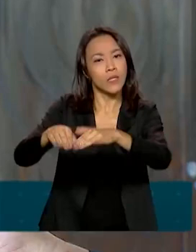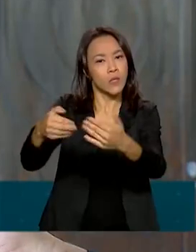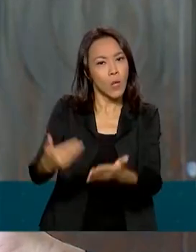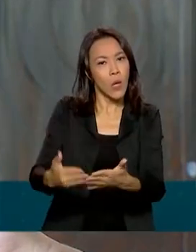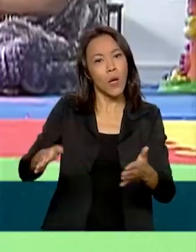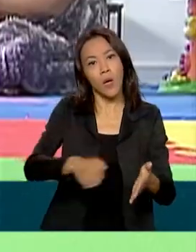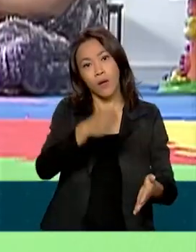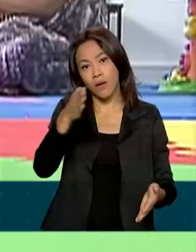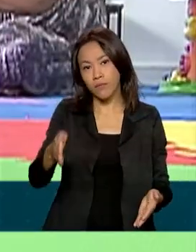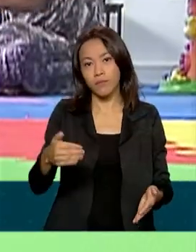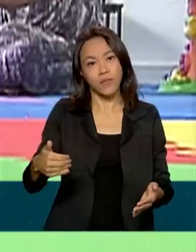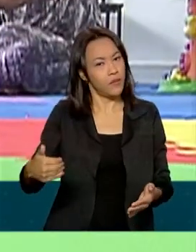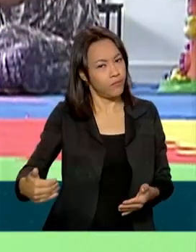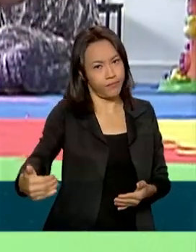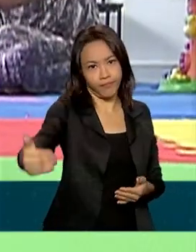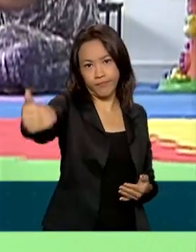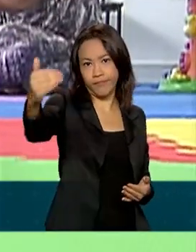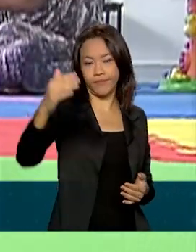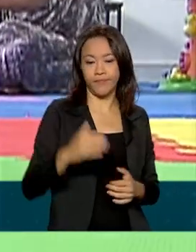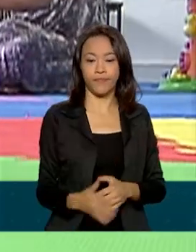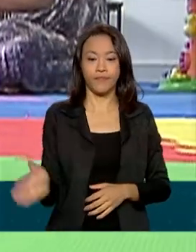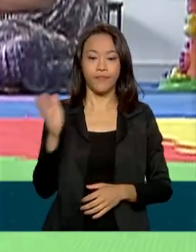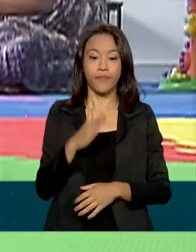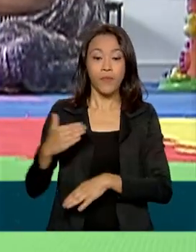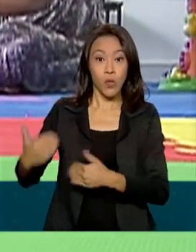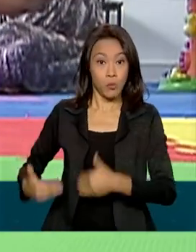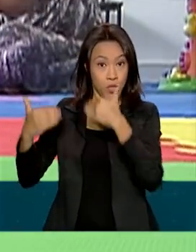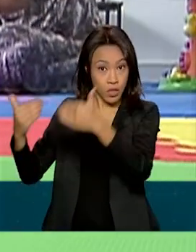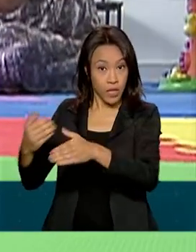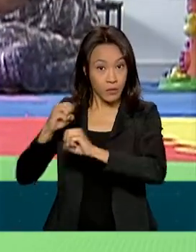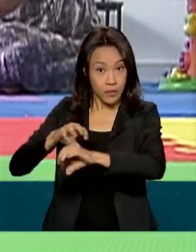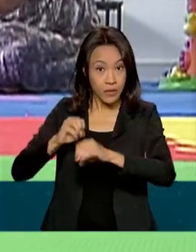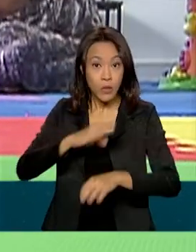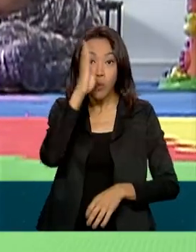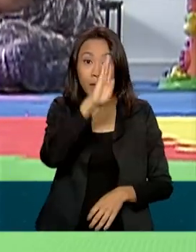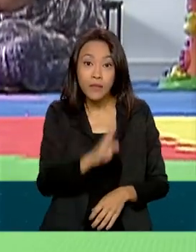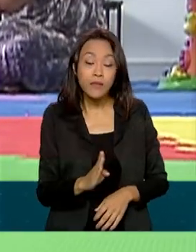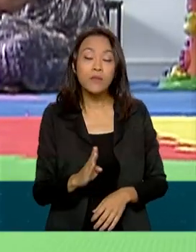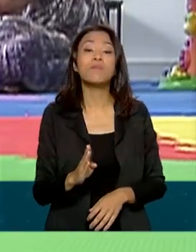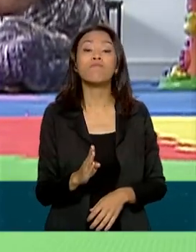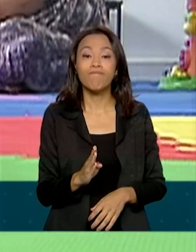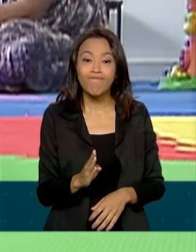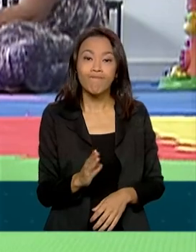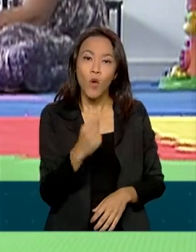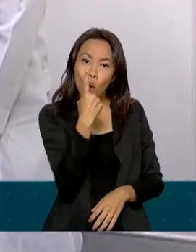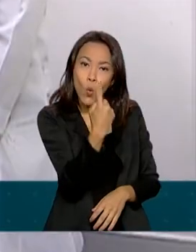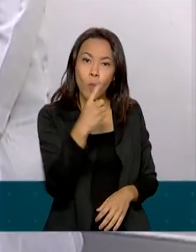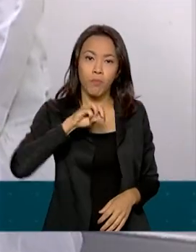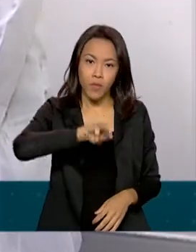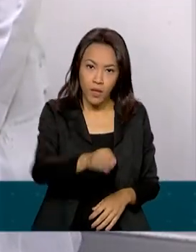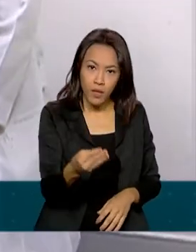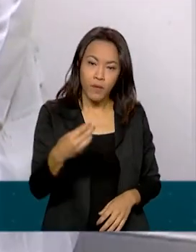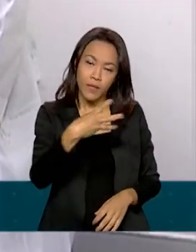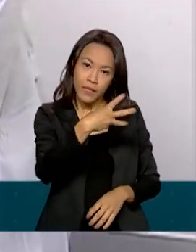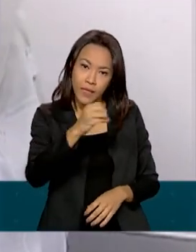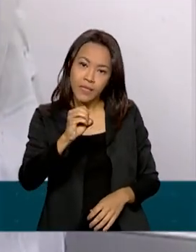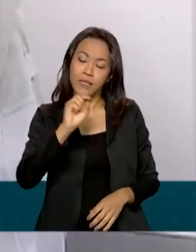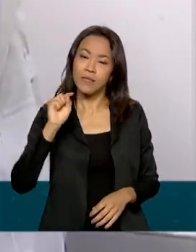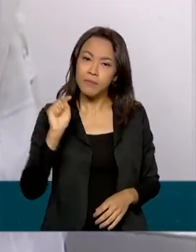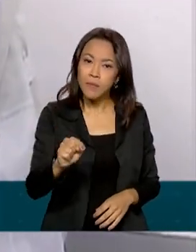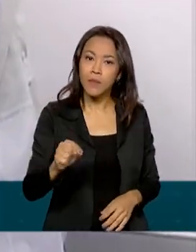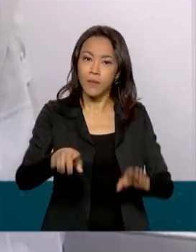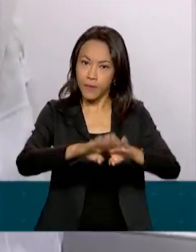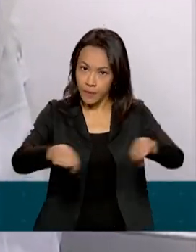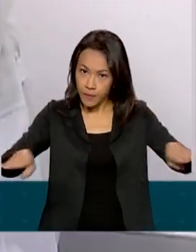regular ou não. De acordo com o Ministério da Educação, o Brasil tem hoje cerca de 1 milhão e 300 mil